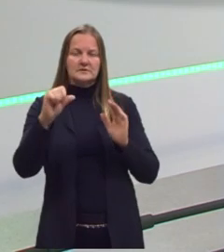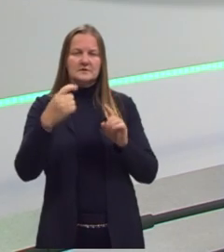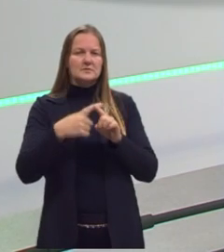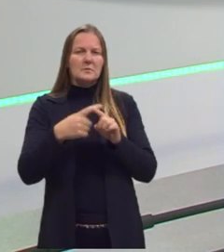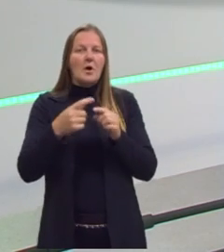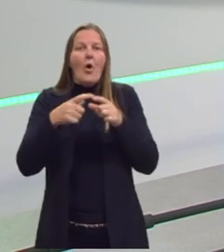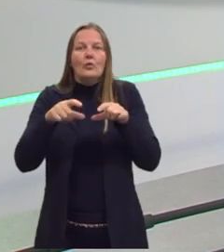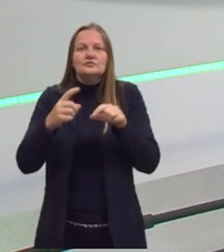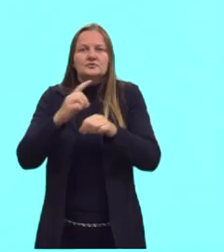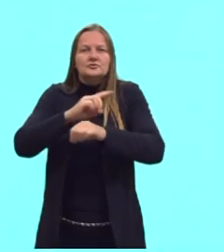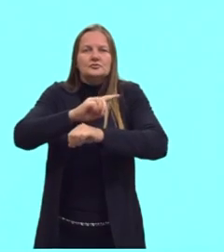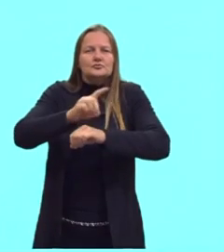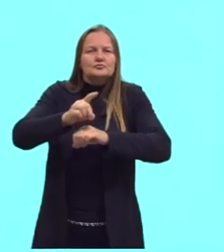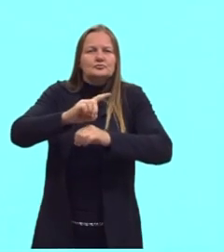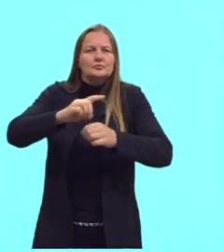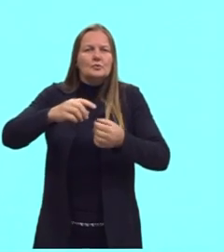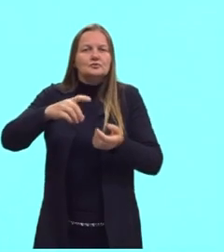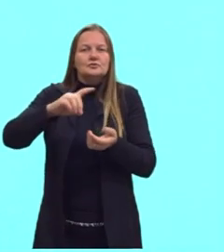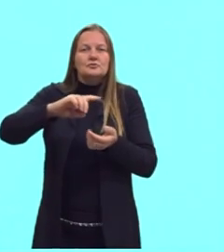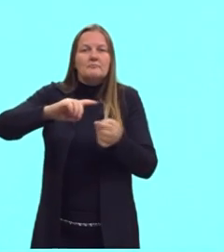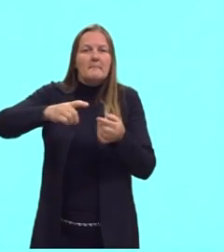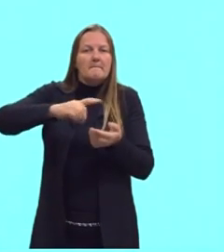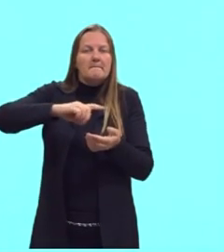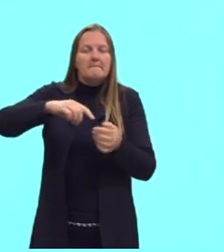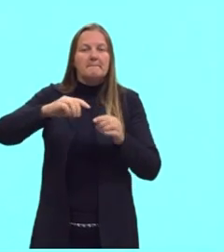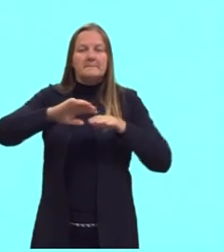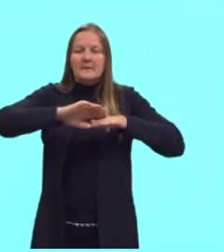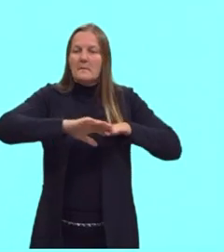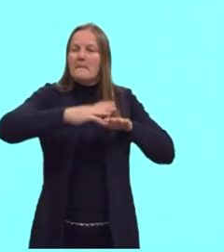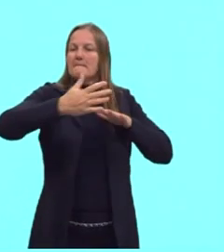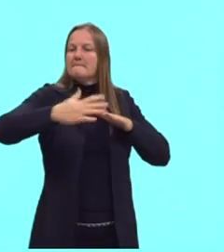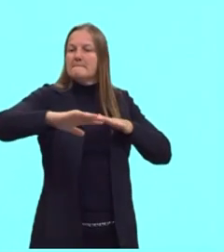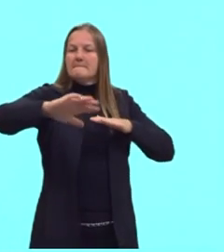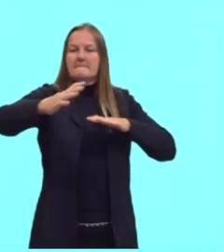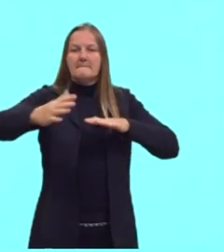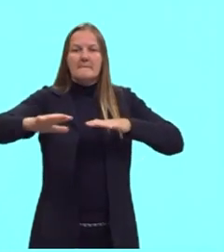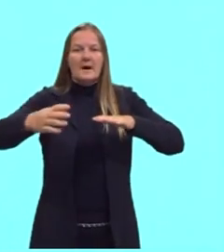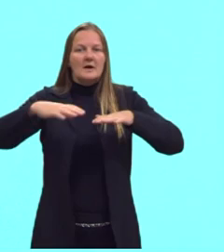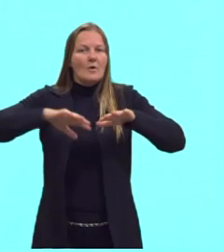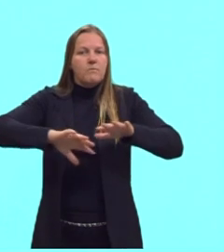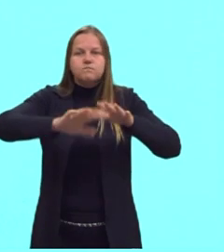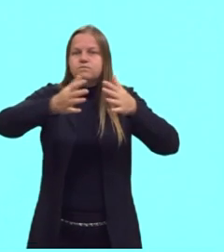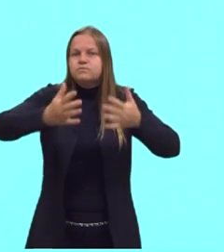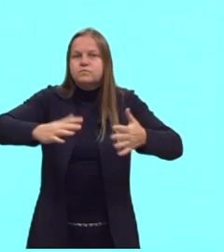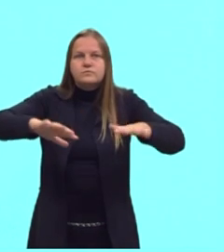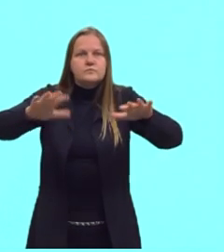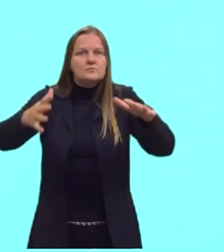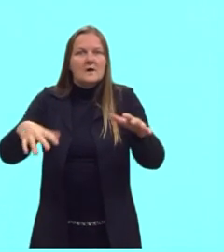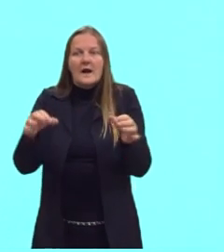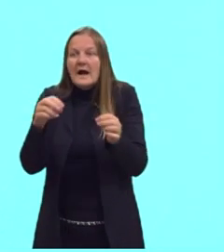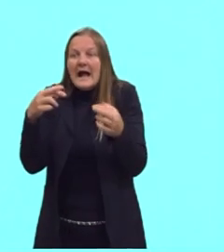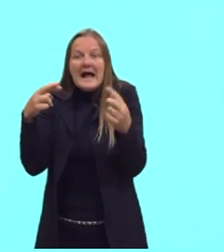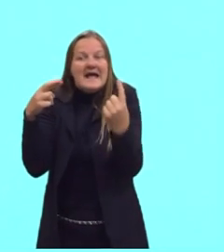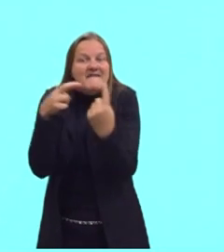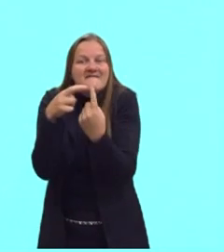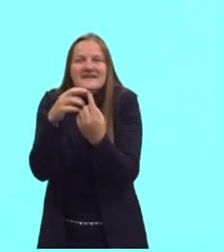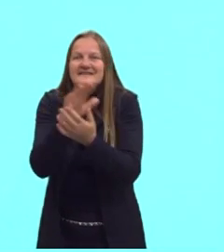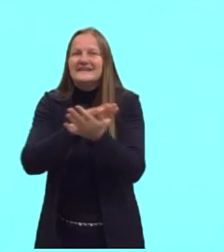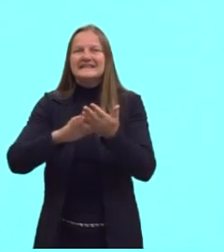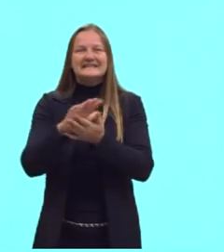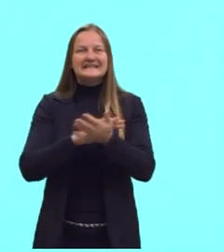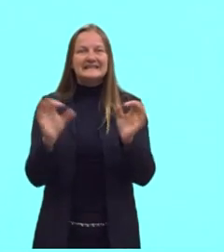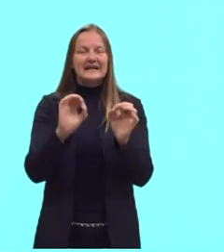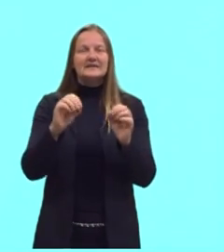saber a posição geográfica no oceano. Então, você está ali no meio do mar, não tem nenhum ponto de referência, fora